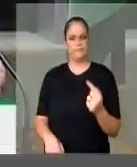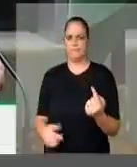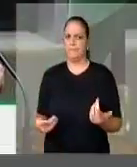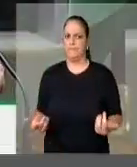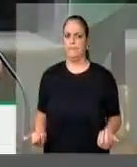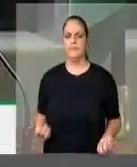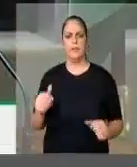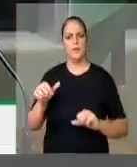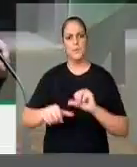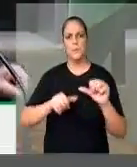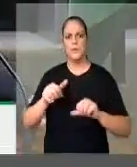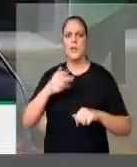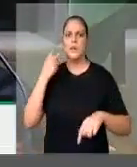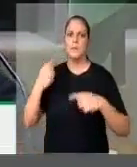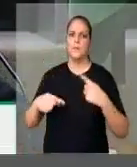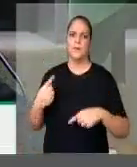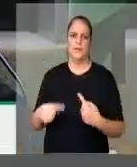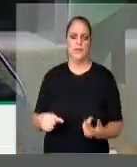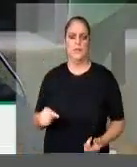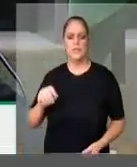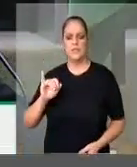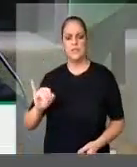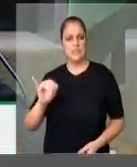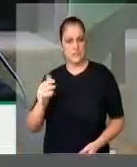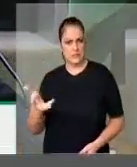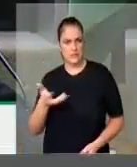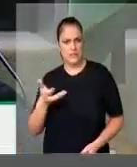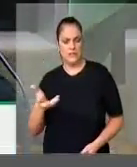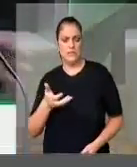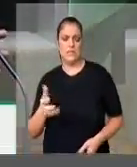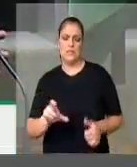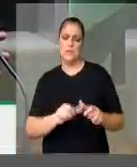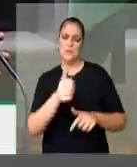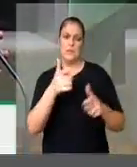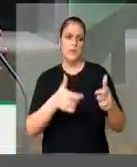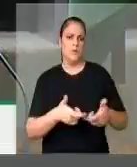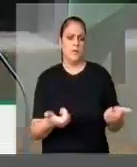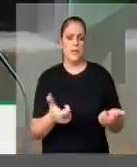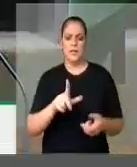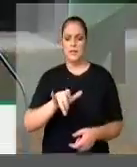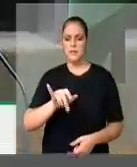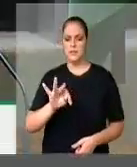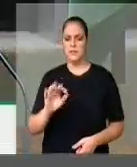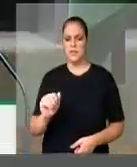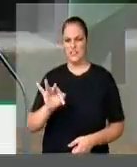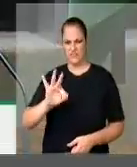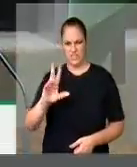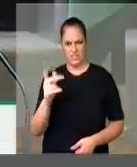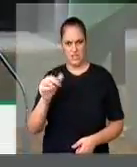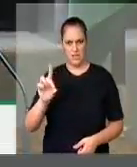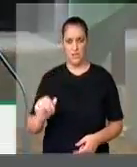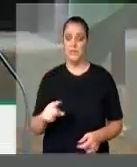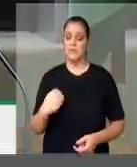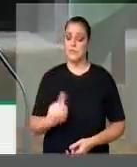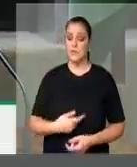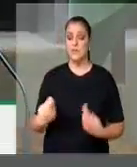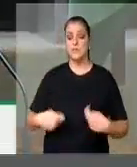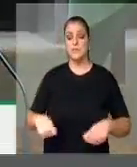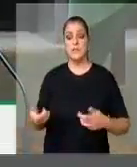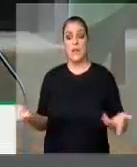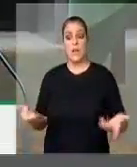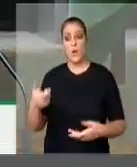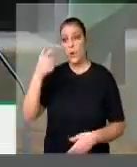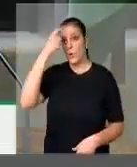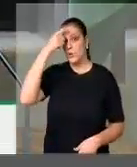tendo uma lista fechada com uma discussão prioritária. Nesse momento, nós temos que ter a consciência do fortalecimento dos